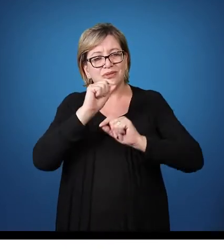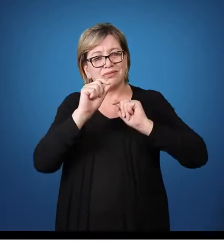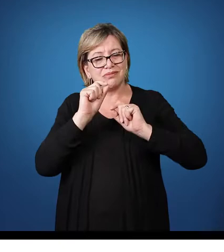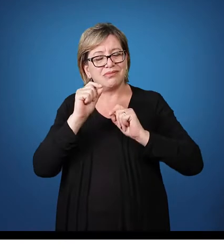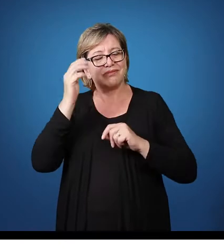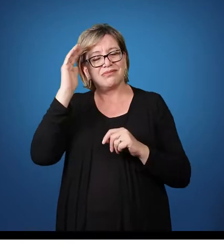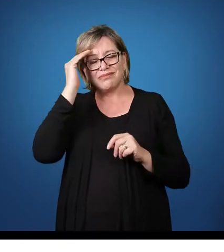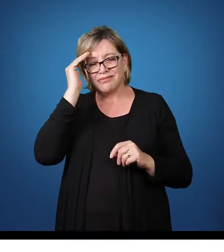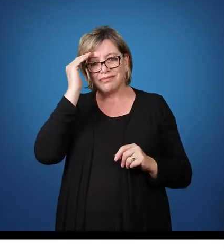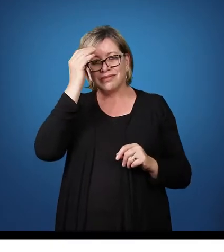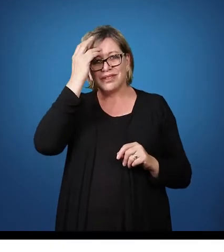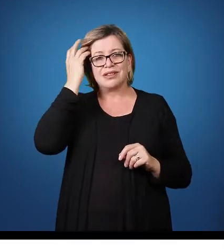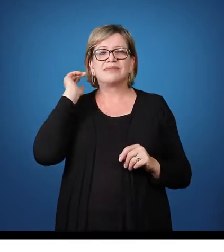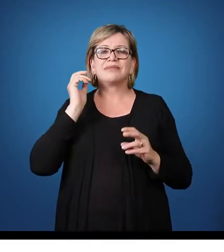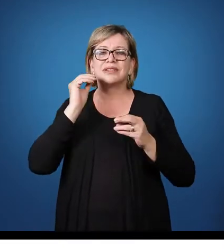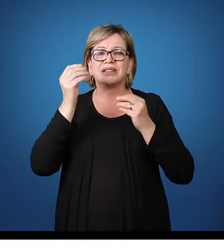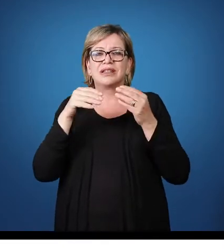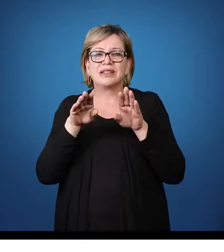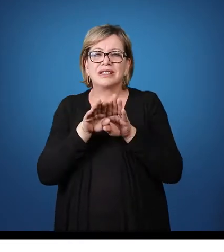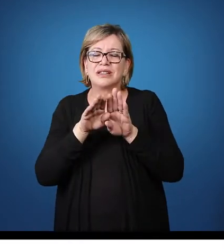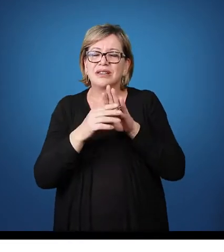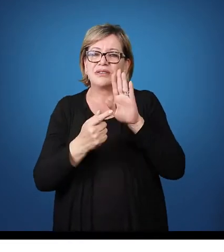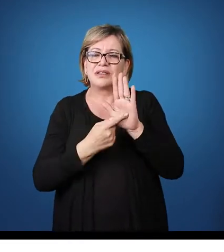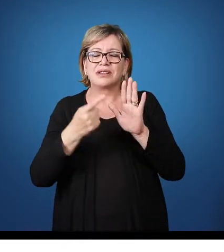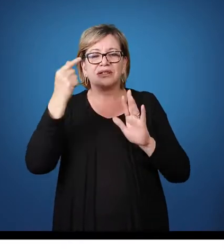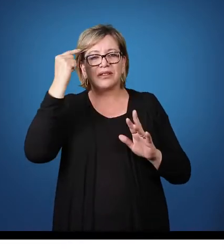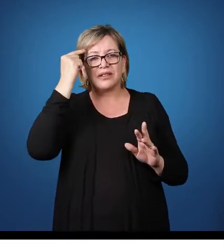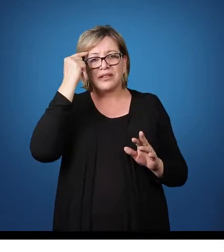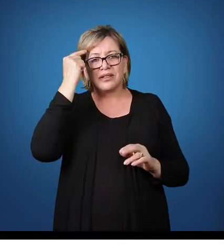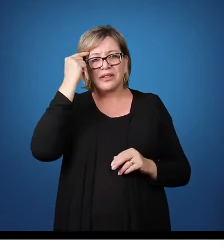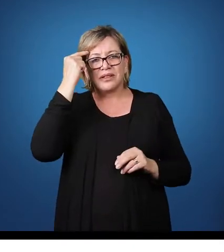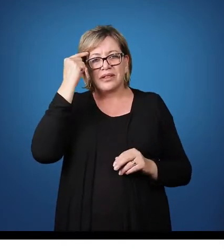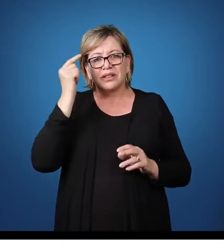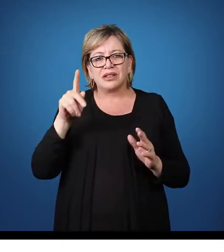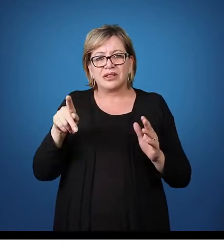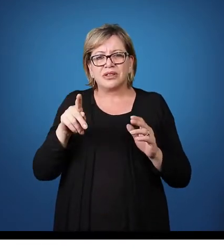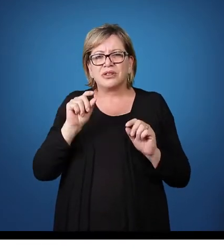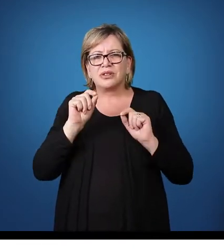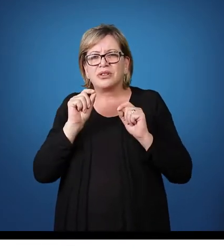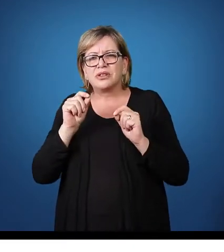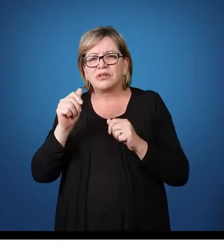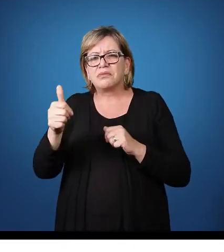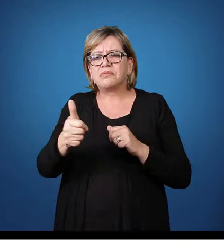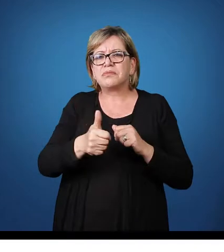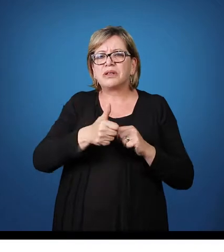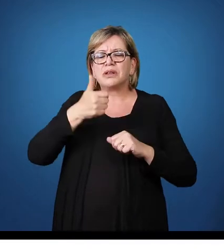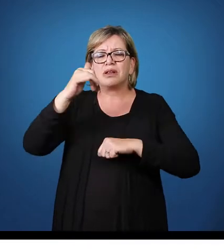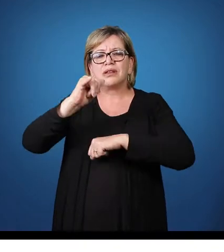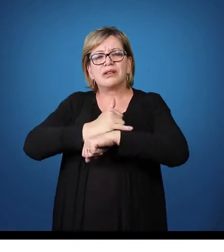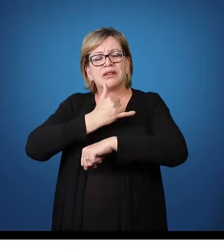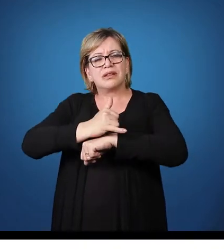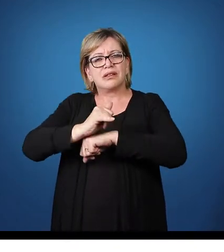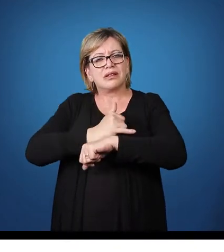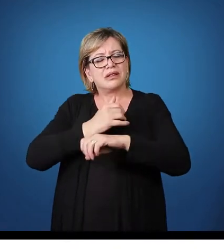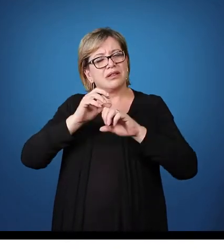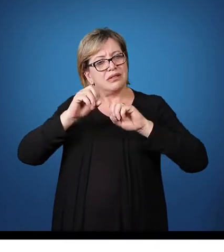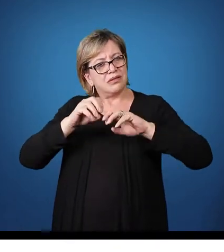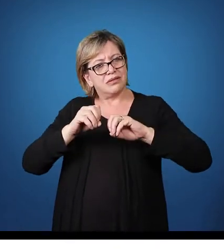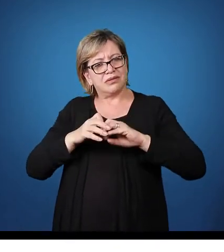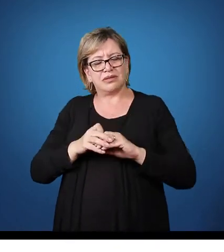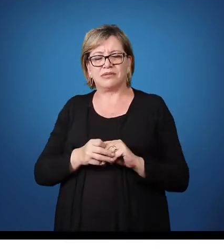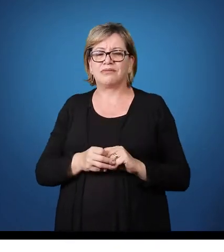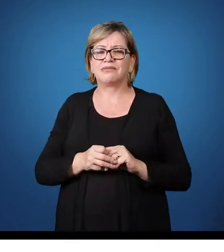eles sabem E também a partir das concepções a respeito das melhores estratégias de ensino Entre